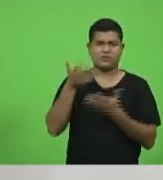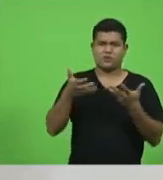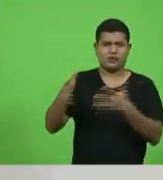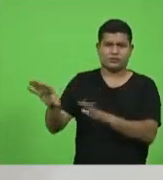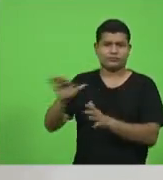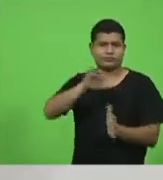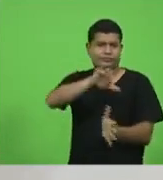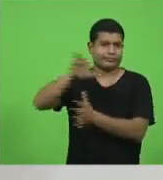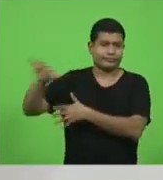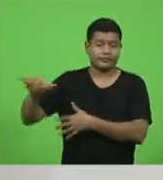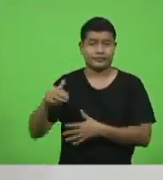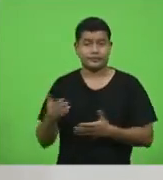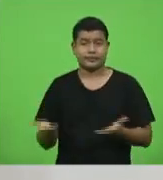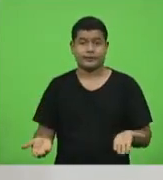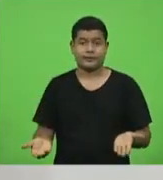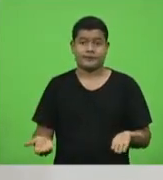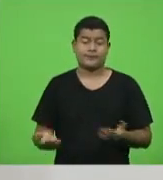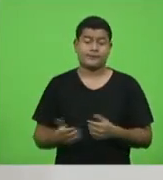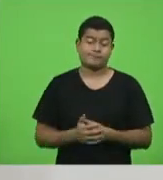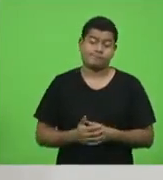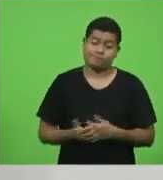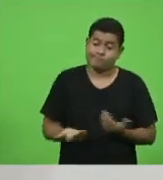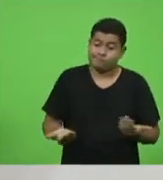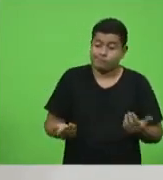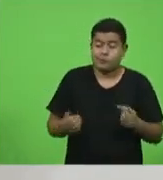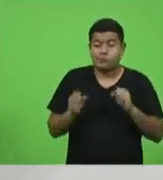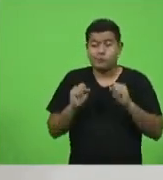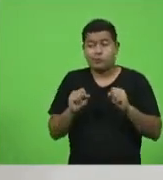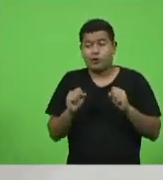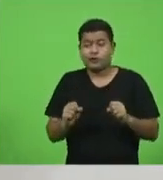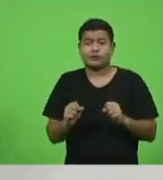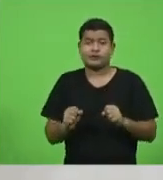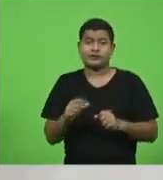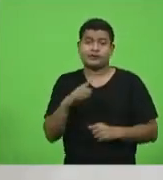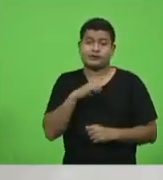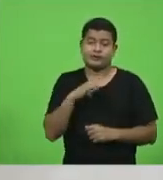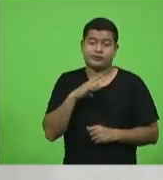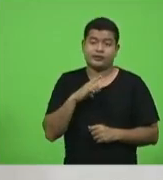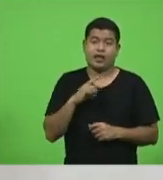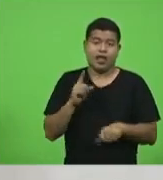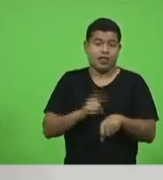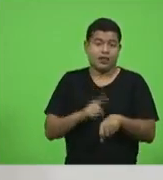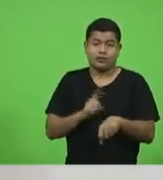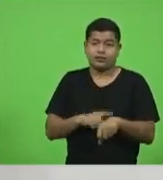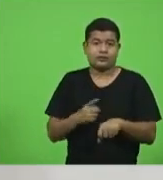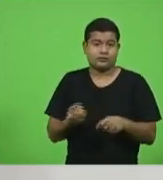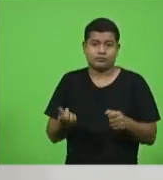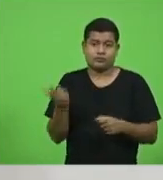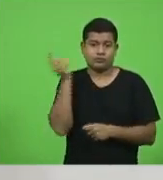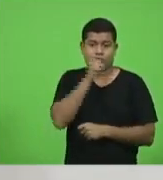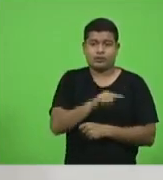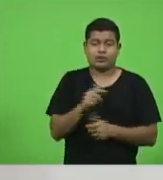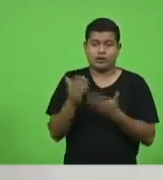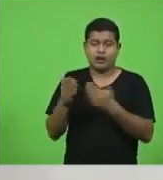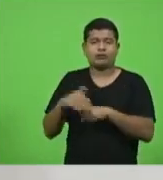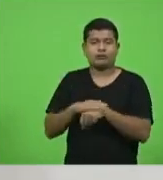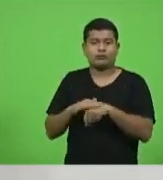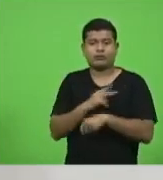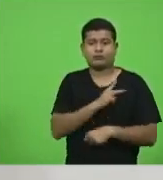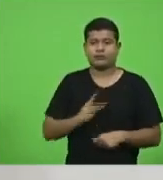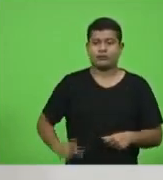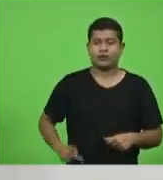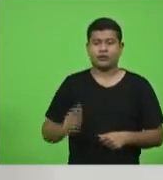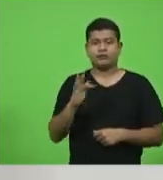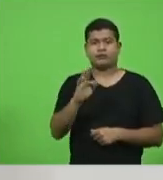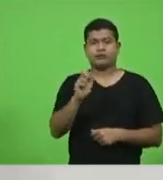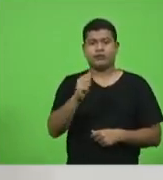quiçá ainda haja tempo para isso falava recentemente com o presidente da FAPESC que mostrou o interesse na